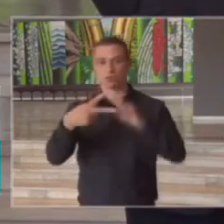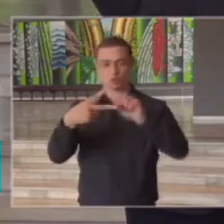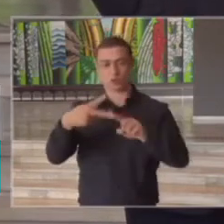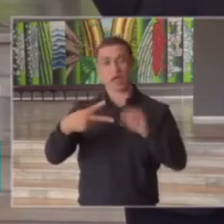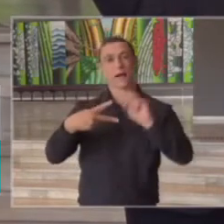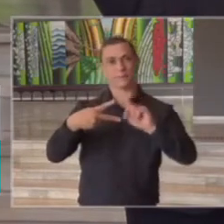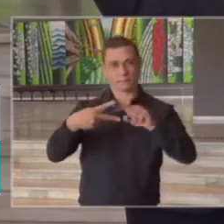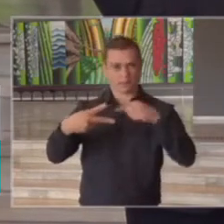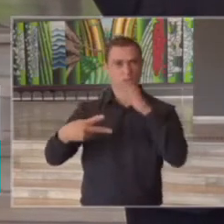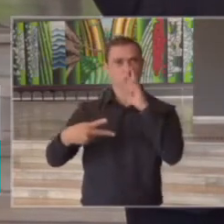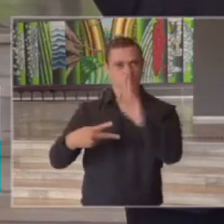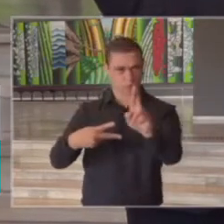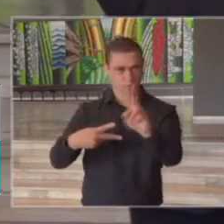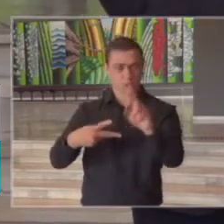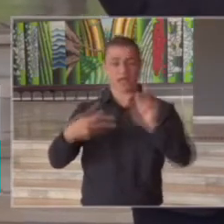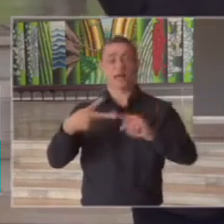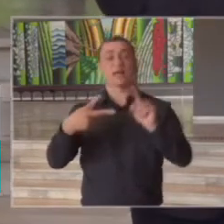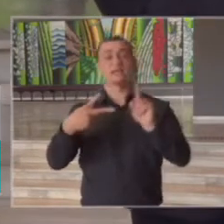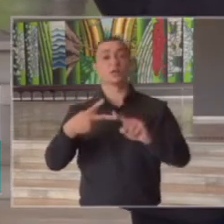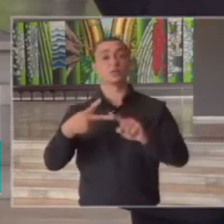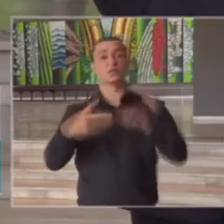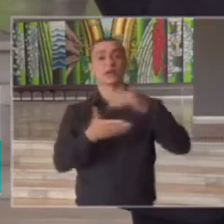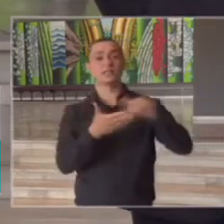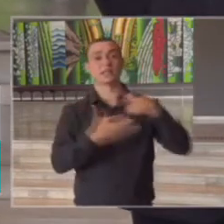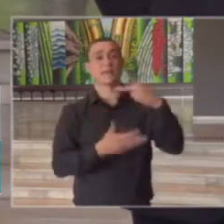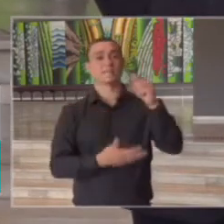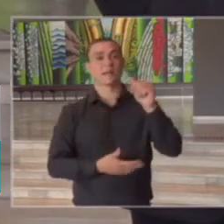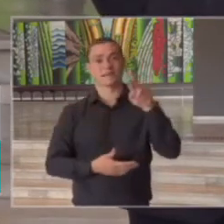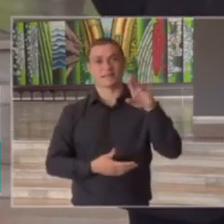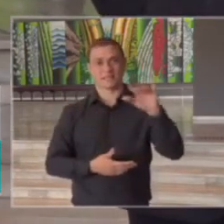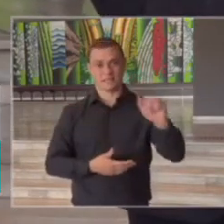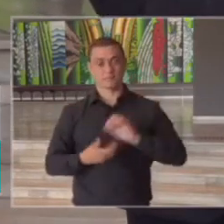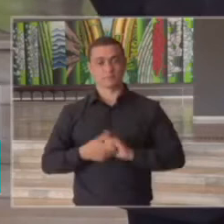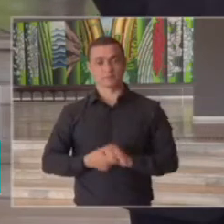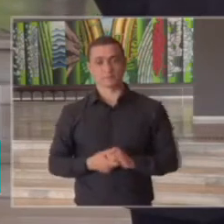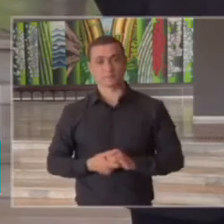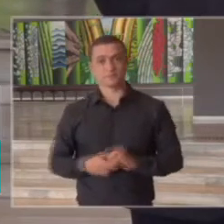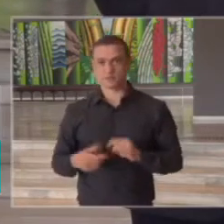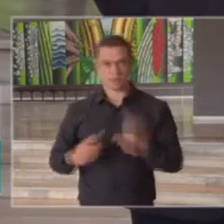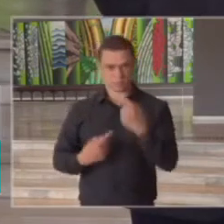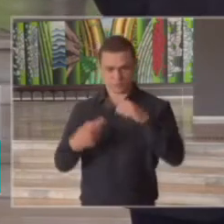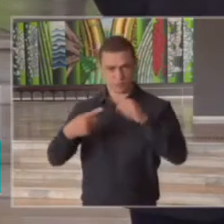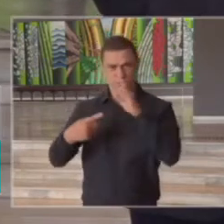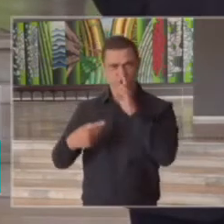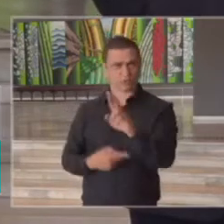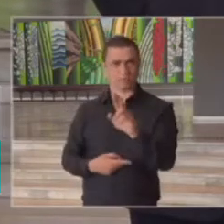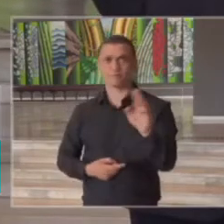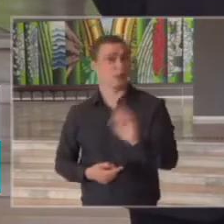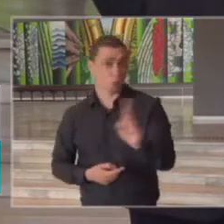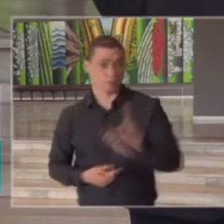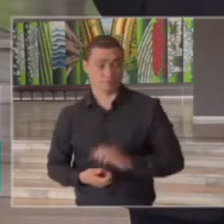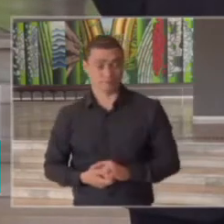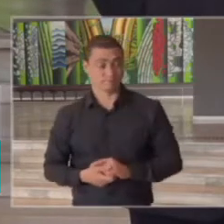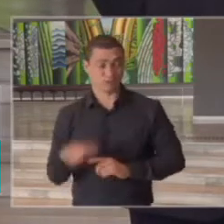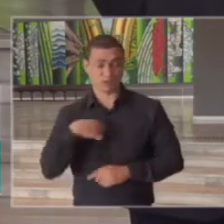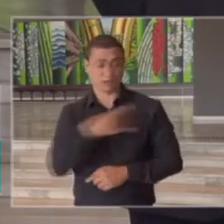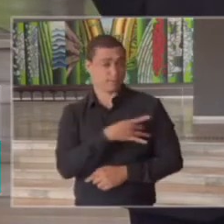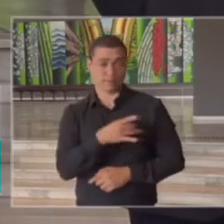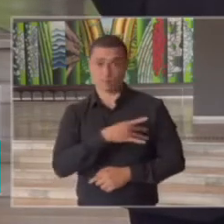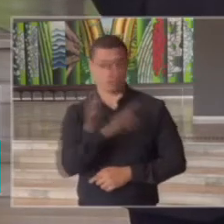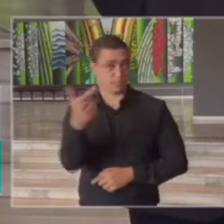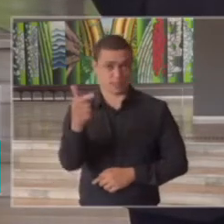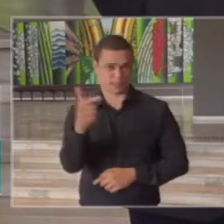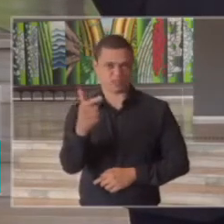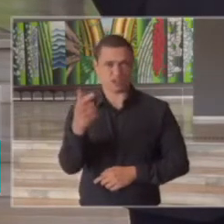primeira eu responderei diretamente a segunda a secretária Patrícia não não há nenhum temor em relação a